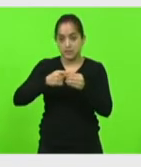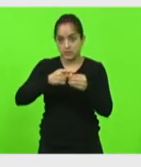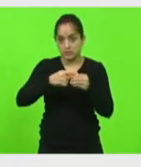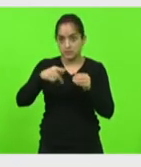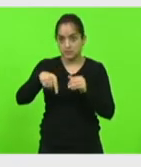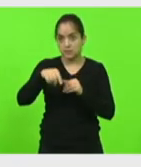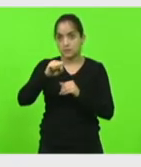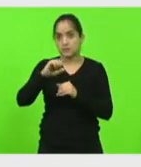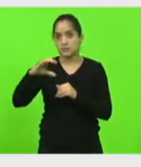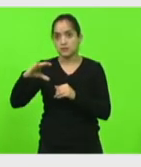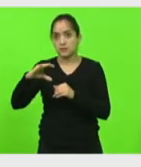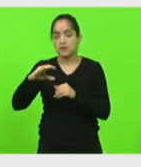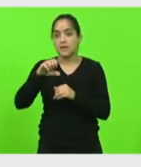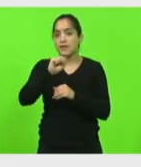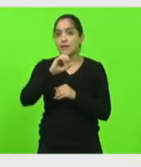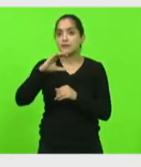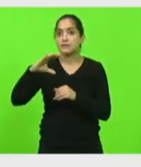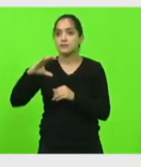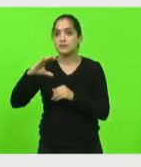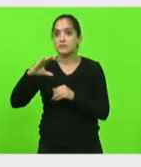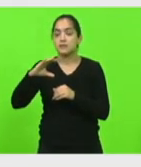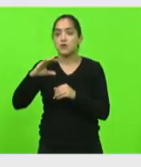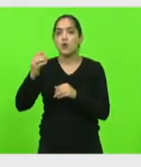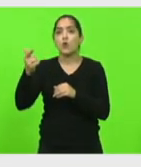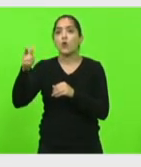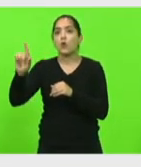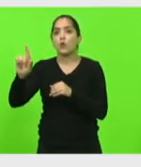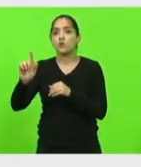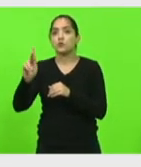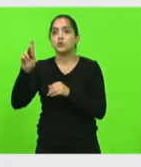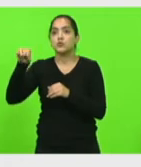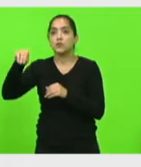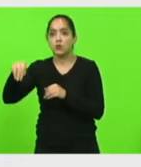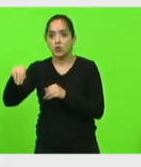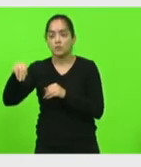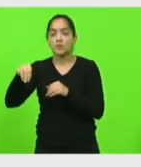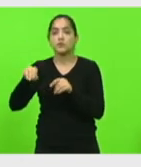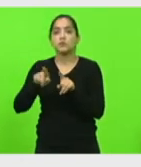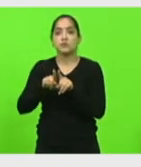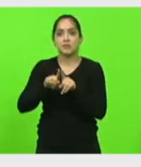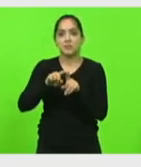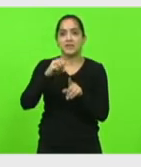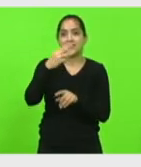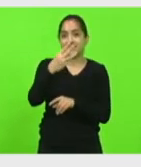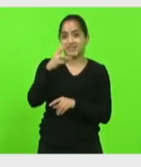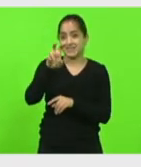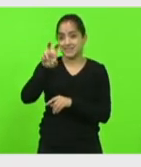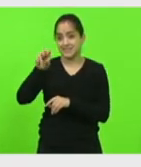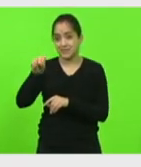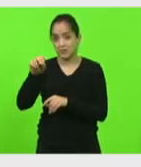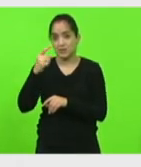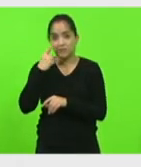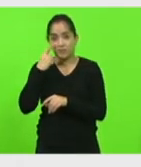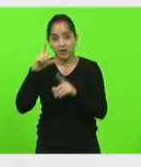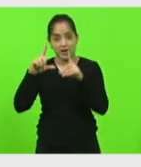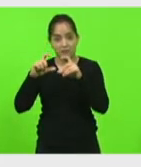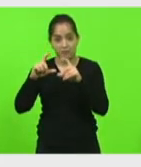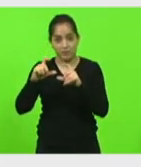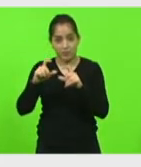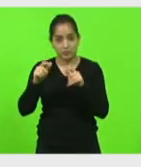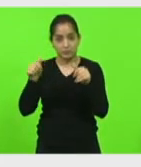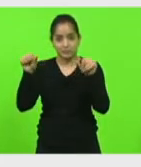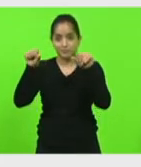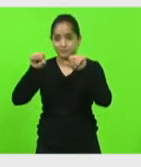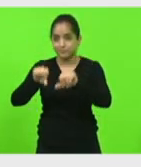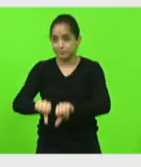a SC outro trecho da SC 350 também as fotos são lamentáveis essa é a situação que se